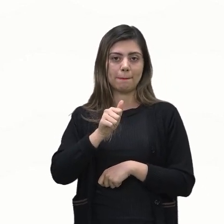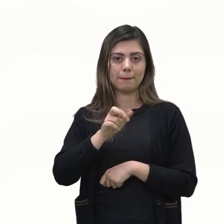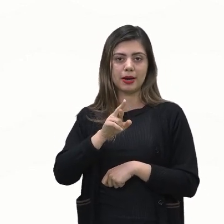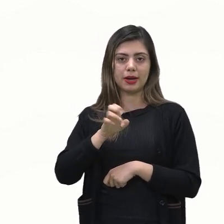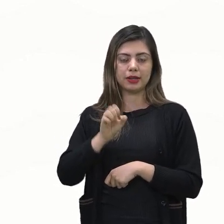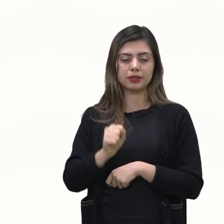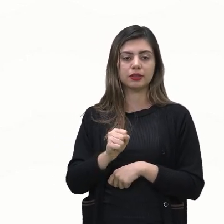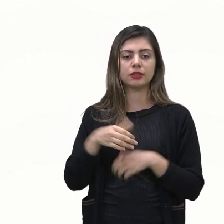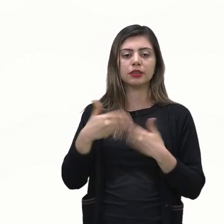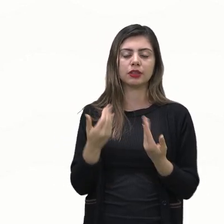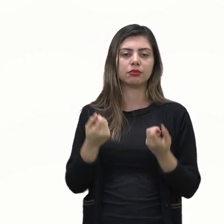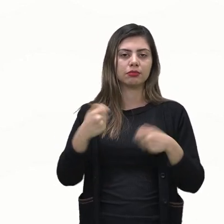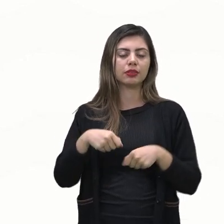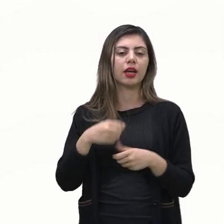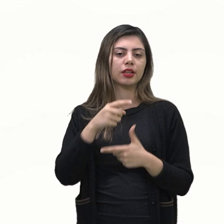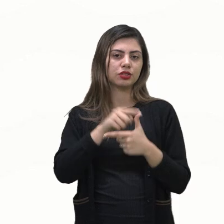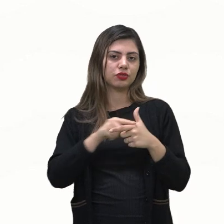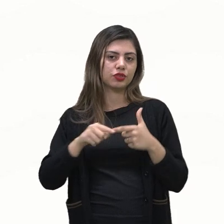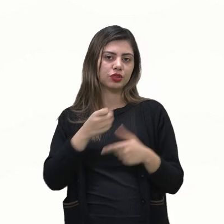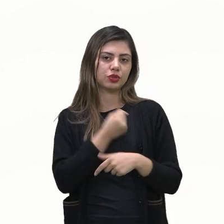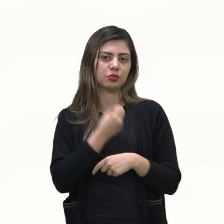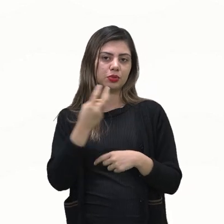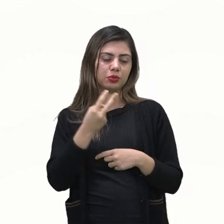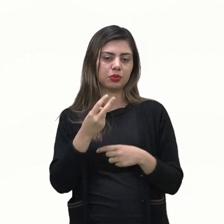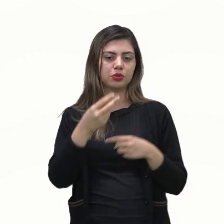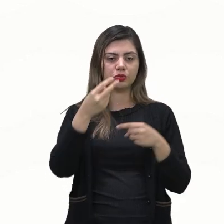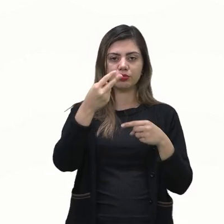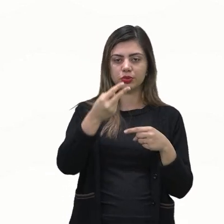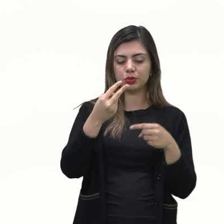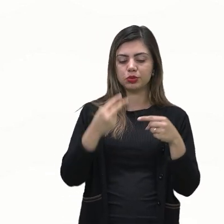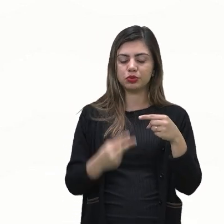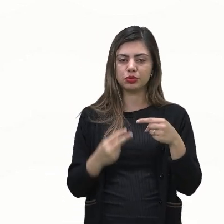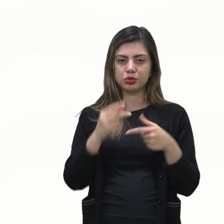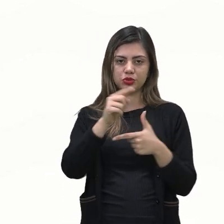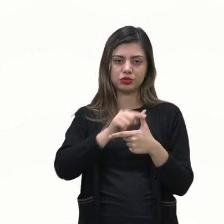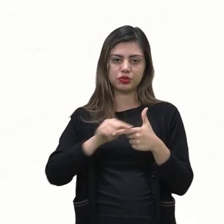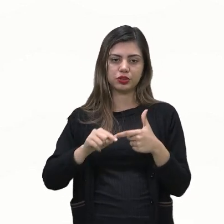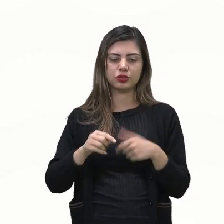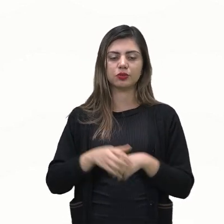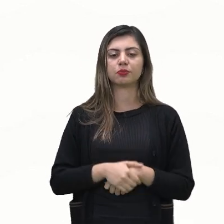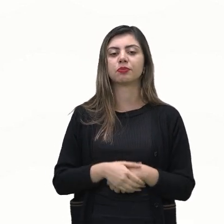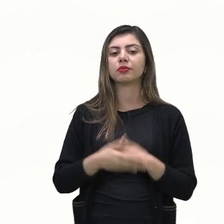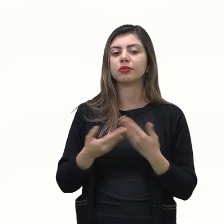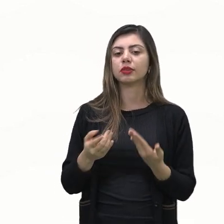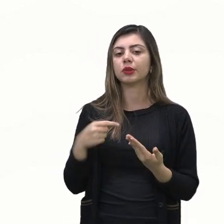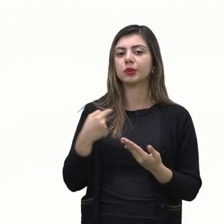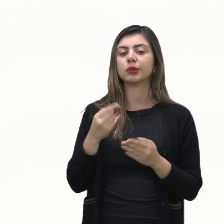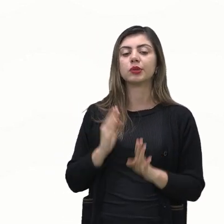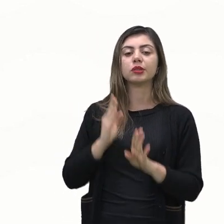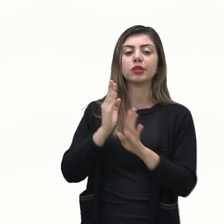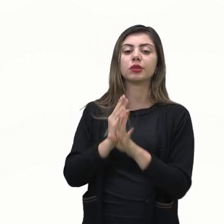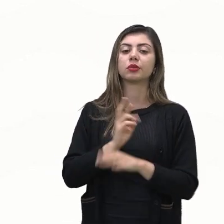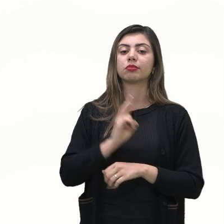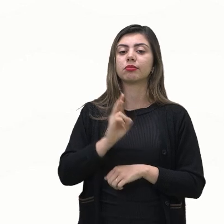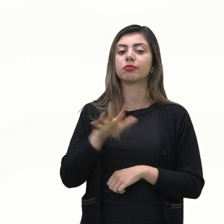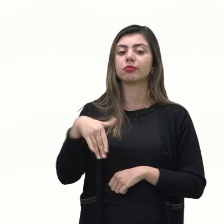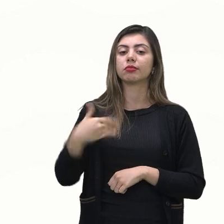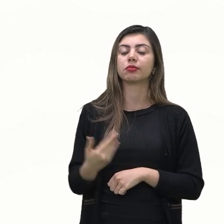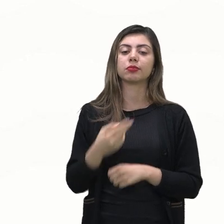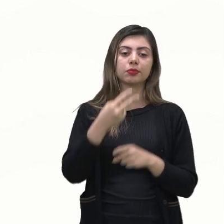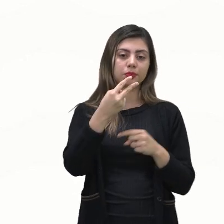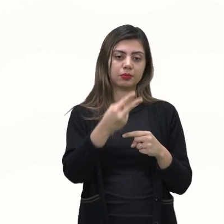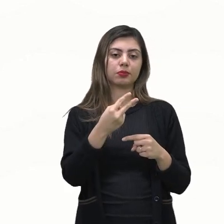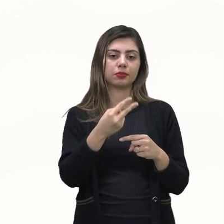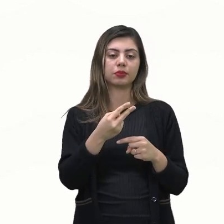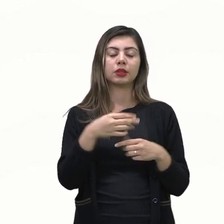dividi-la por 2 e ao resolver essa divisão a gente vai encontrar o seguinte resultado em cima